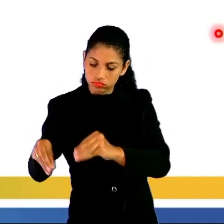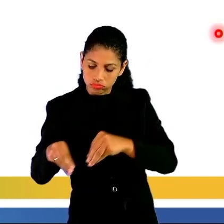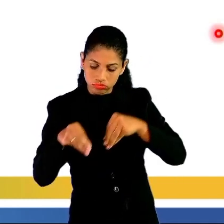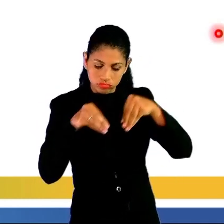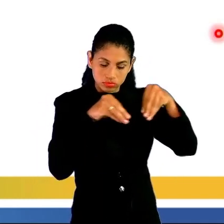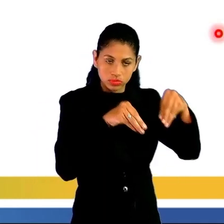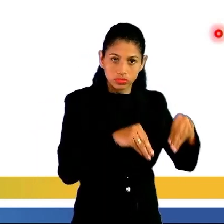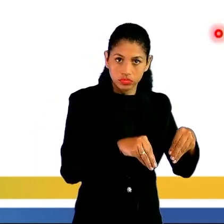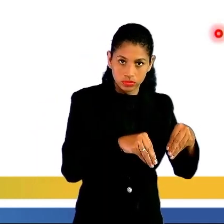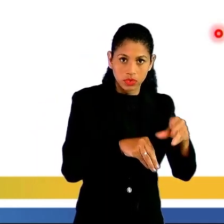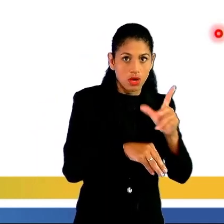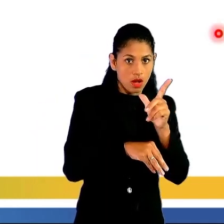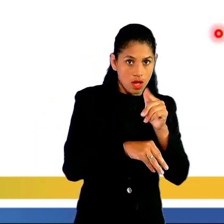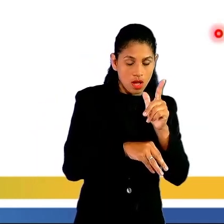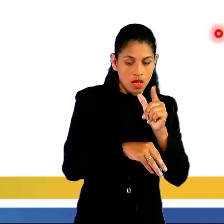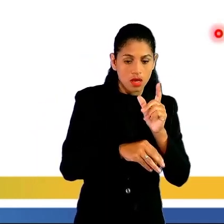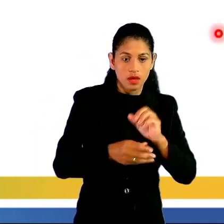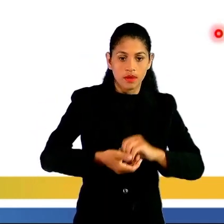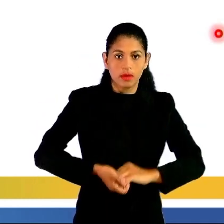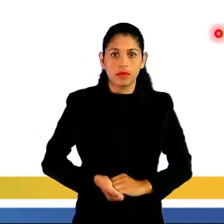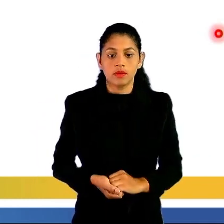a água. Vamos lá, resolver.